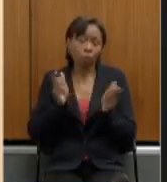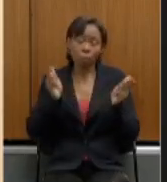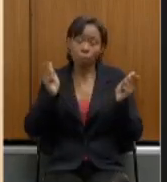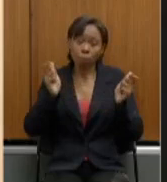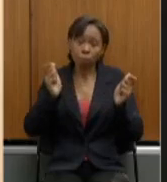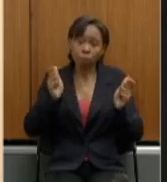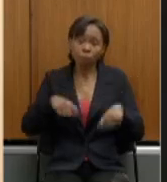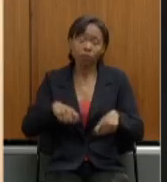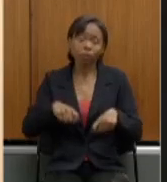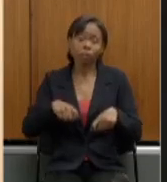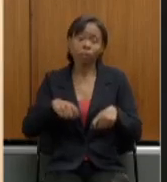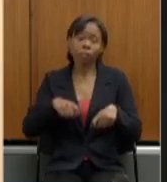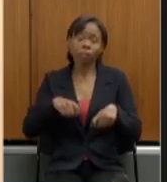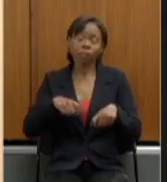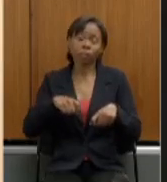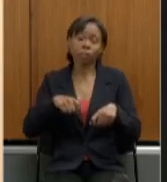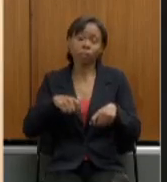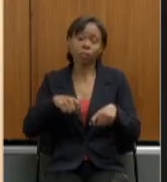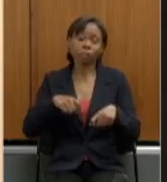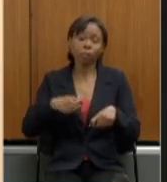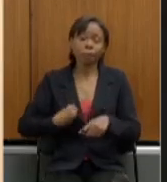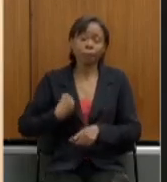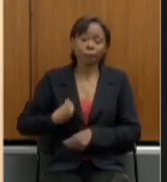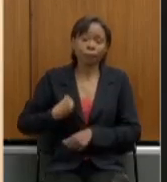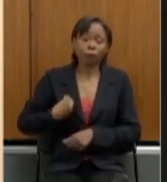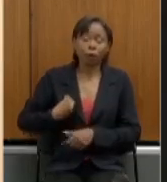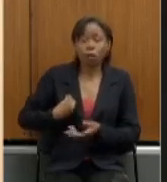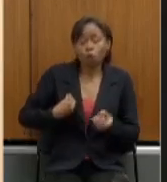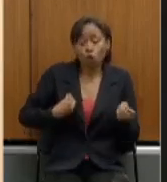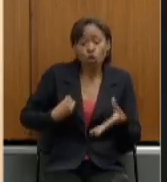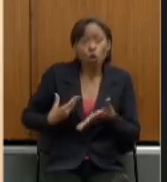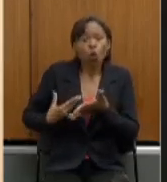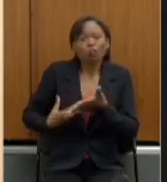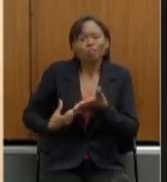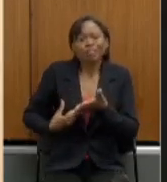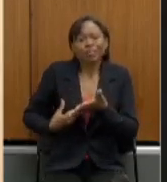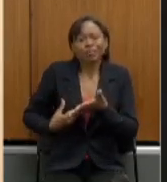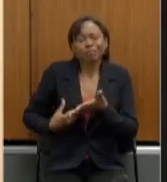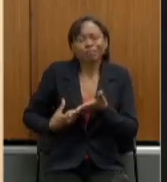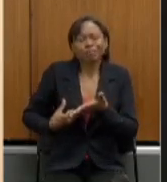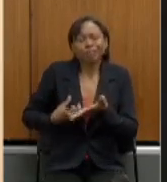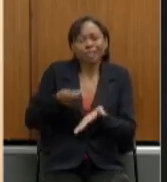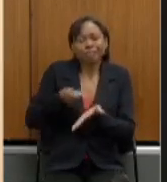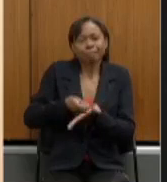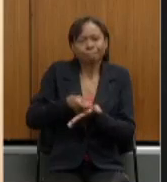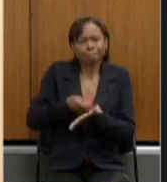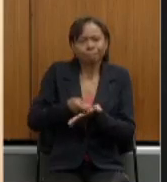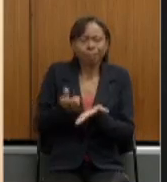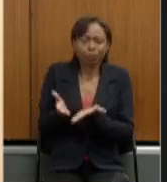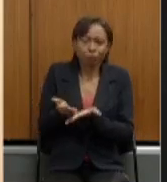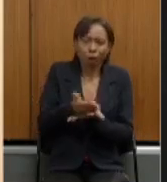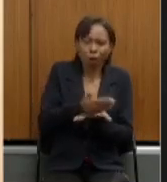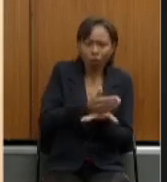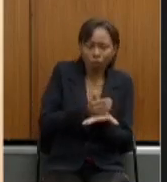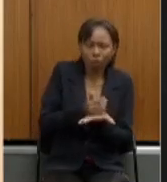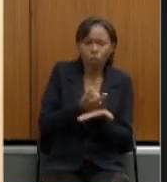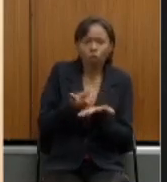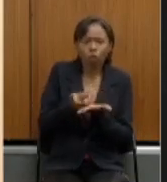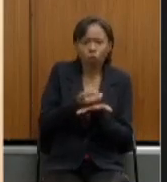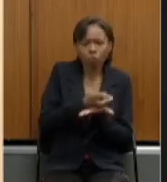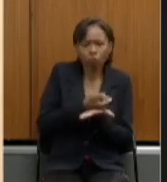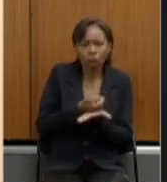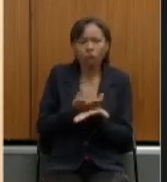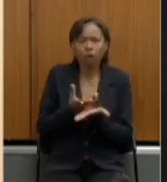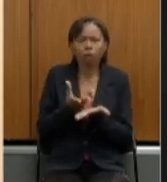vigência a essa nova forma de cobrança então da contribuição previdenciária dos servidores